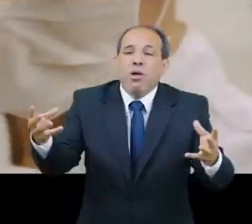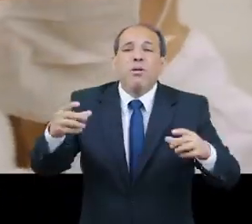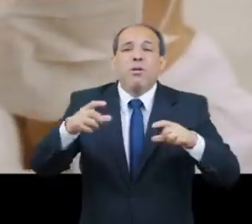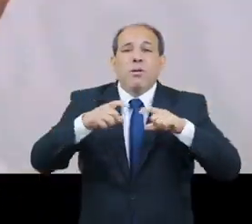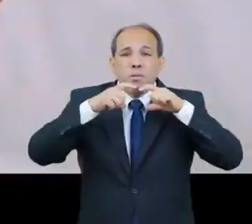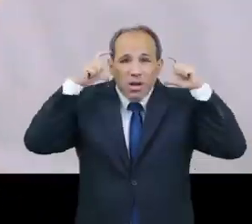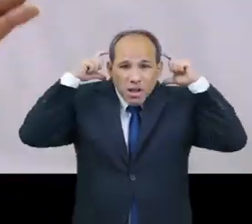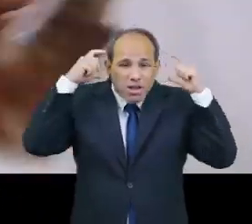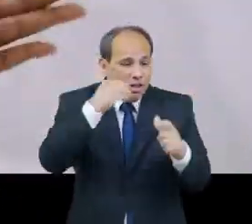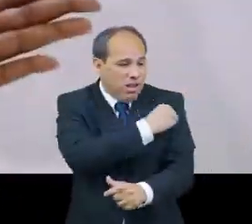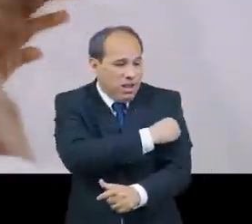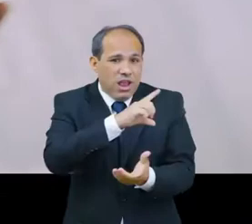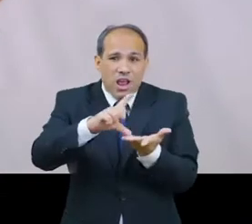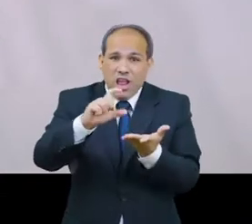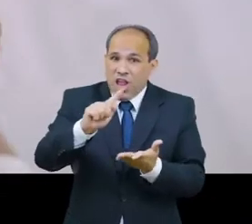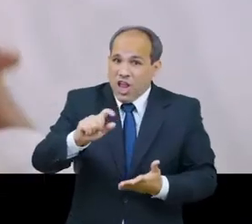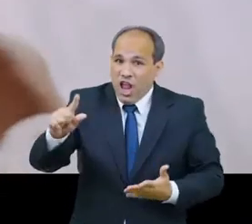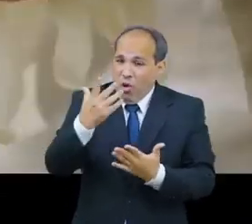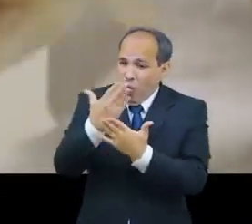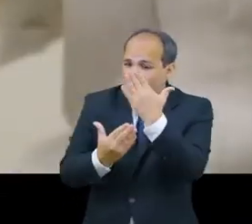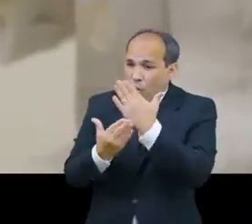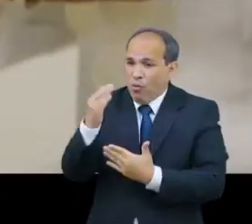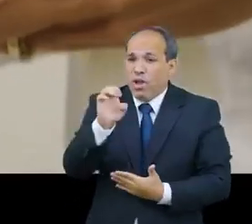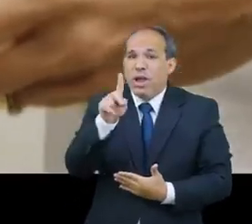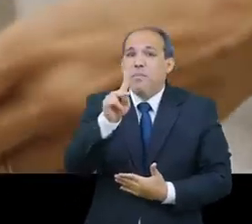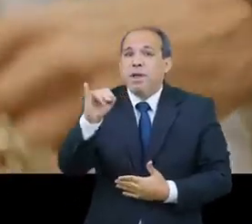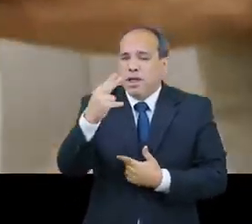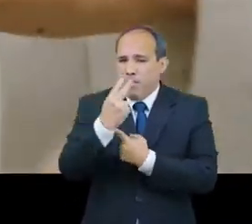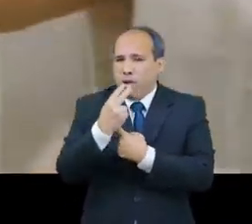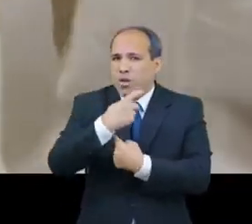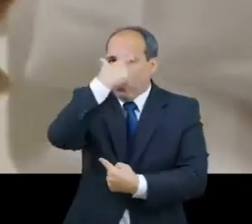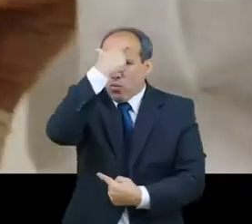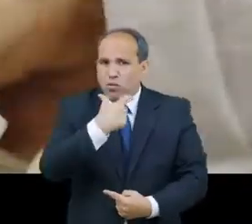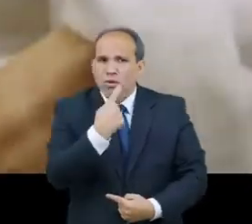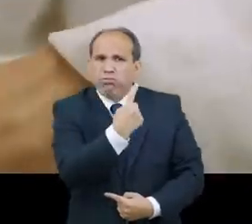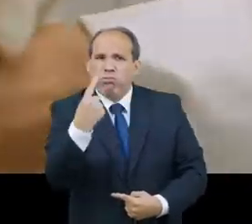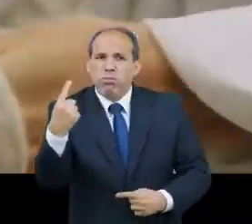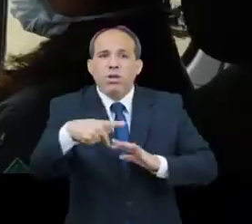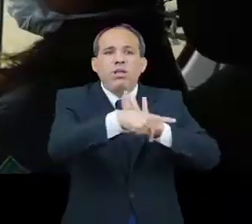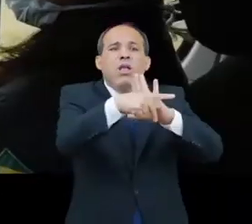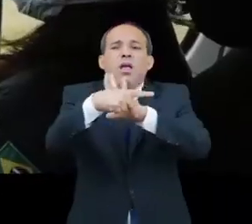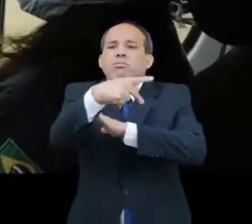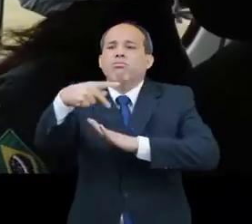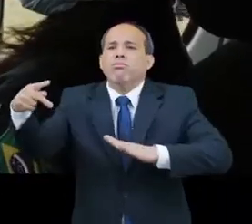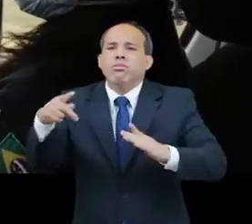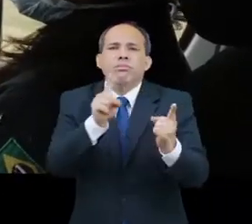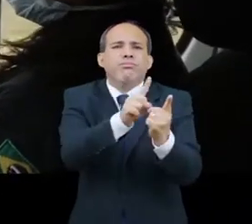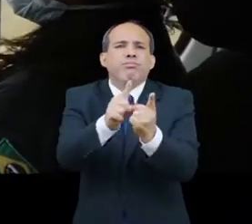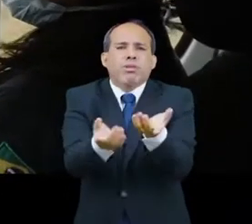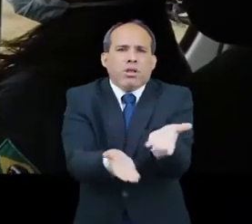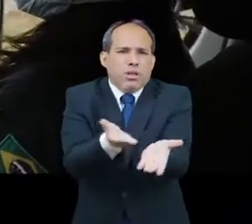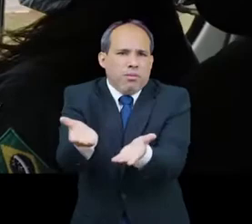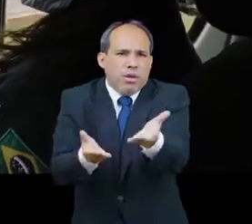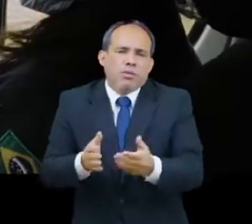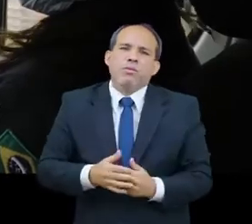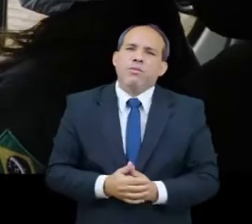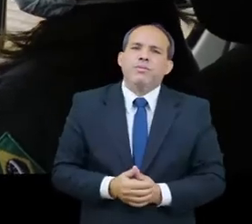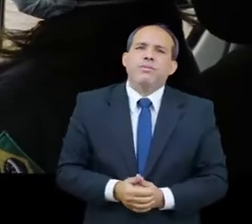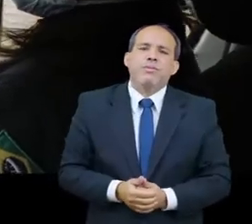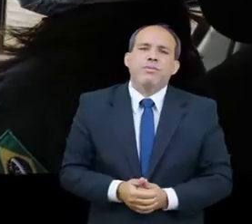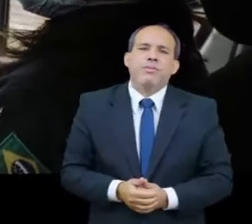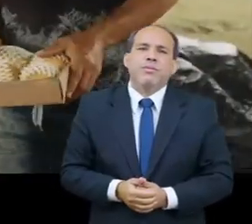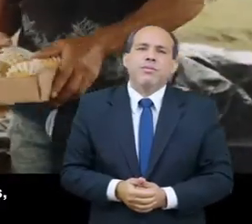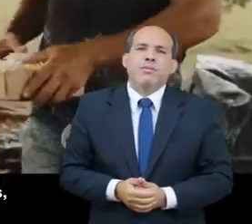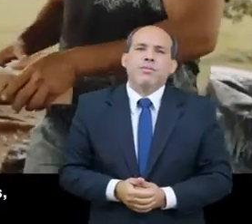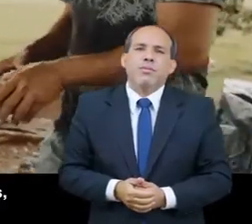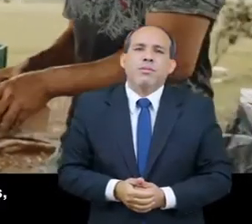máscaras, álcool em gel, luvas e equipamentos de proteção individual para quem está na linha do combate.